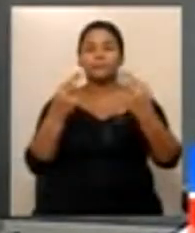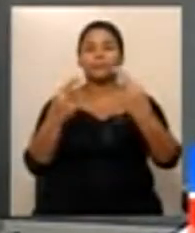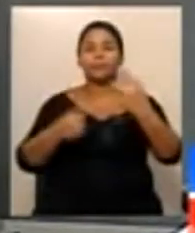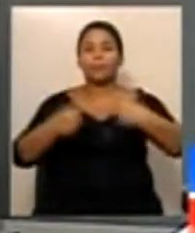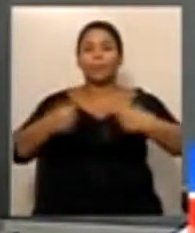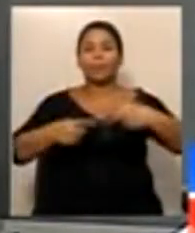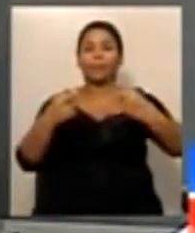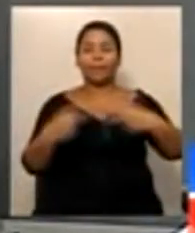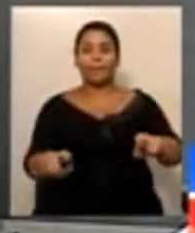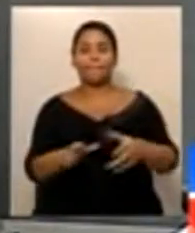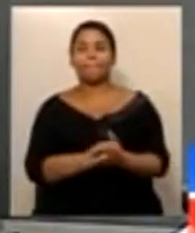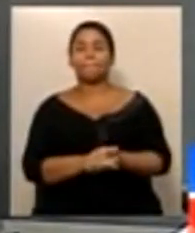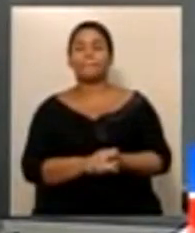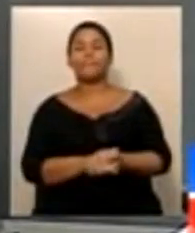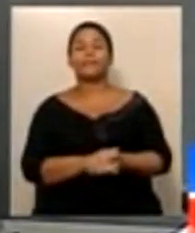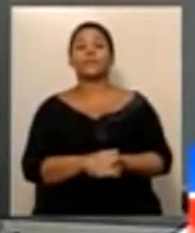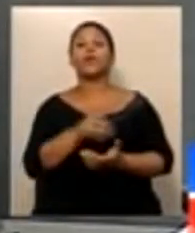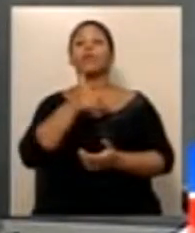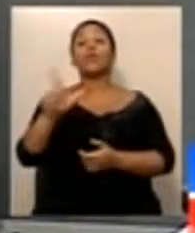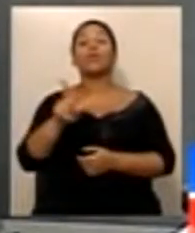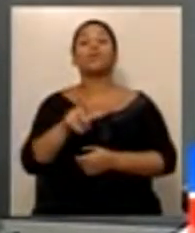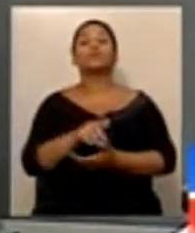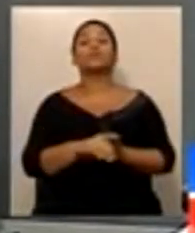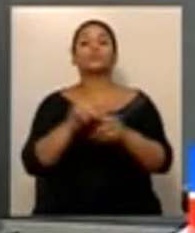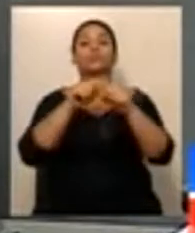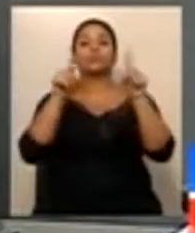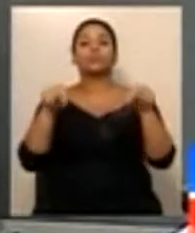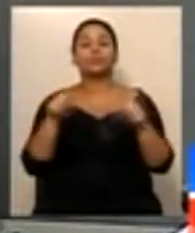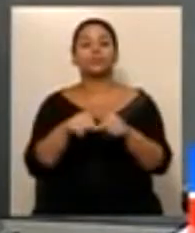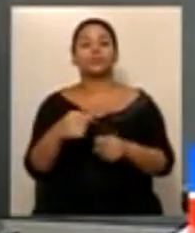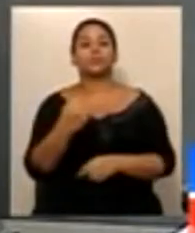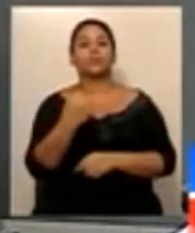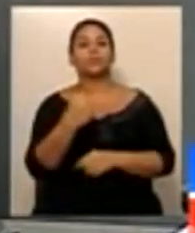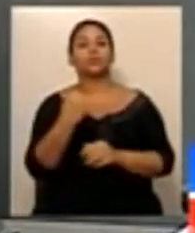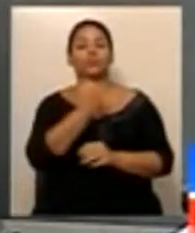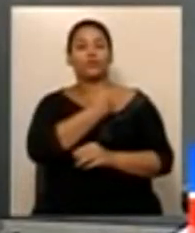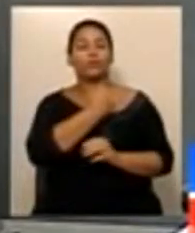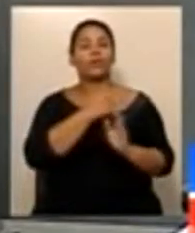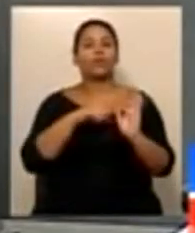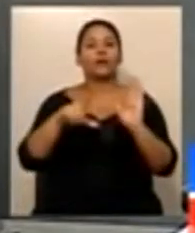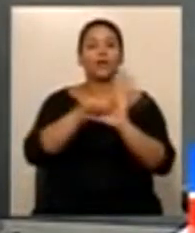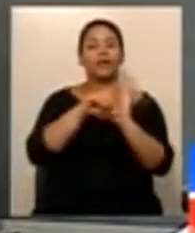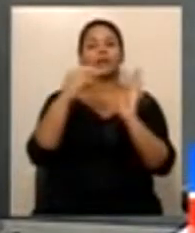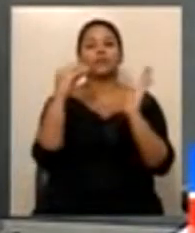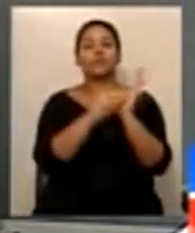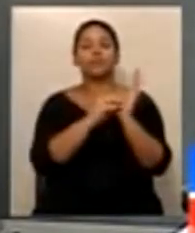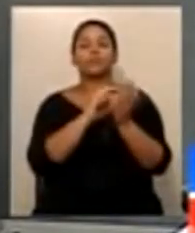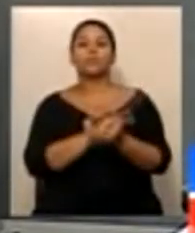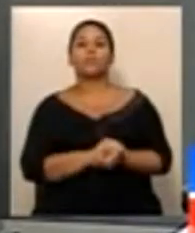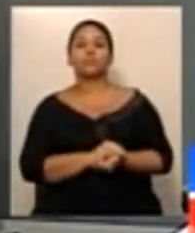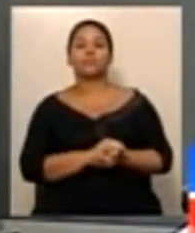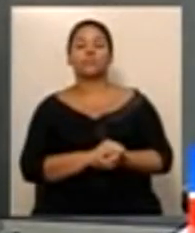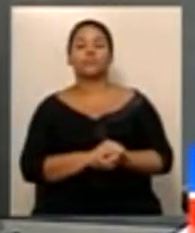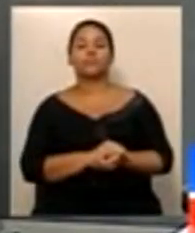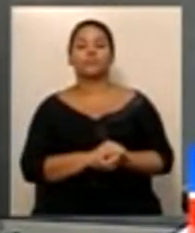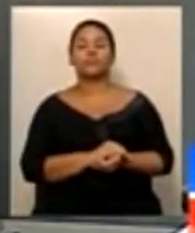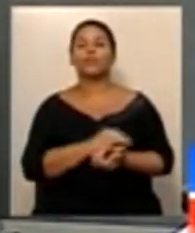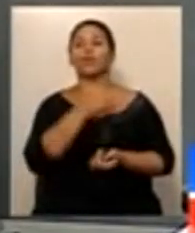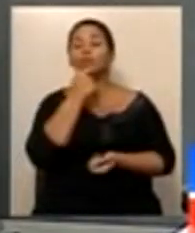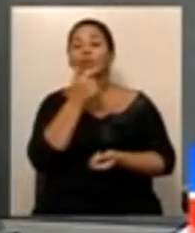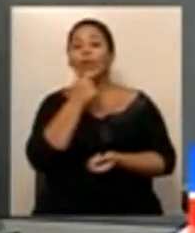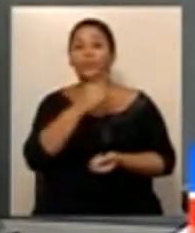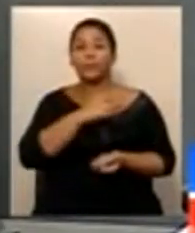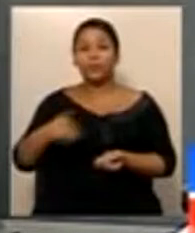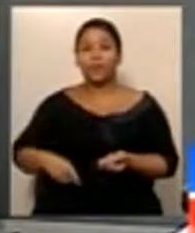Discussão e votação do veto parcial ao projeto de lei número 364, barra 2012, de autoria do Sr. Deputado João